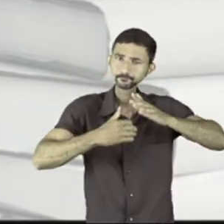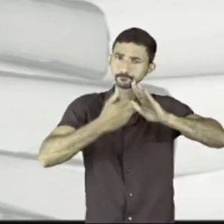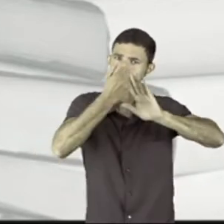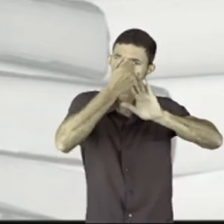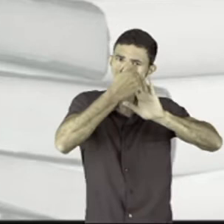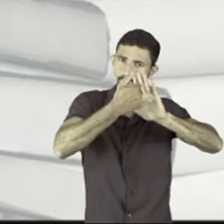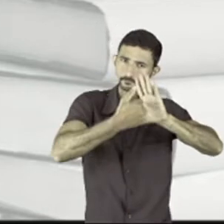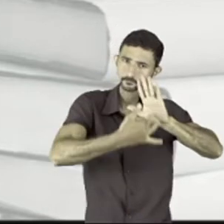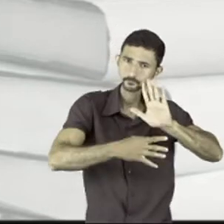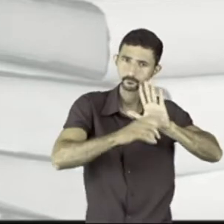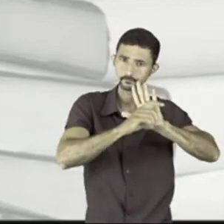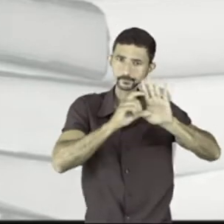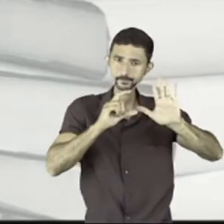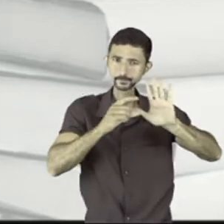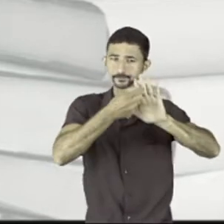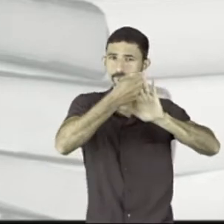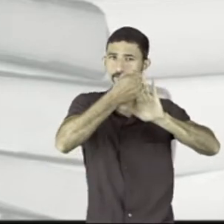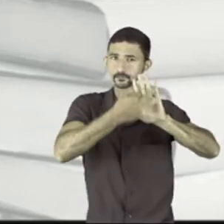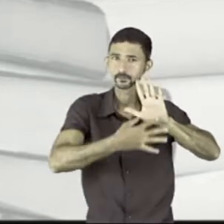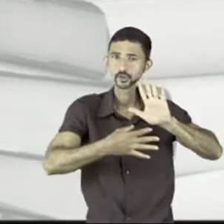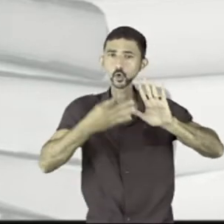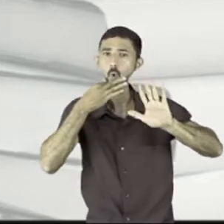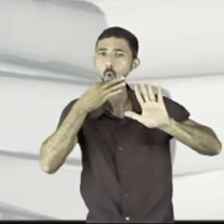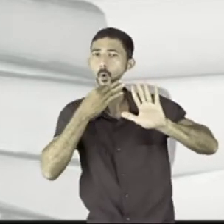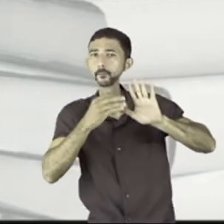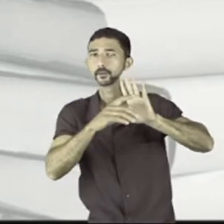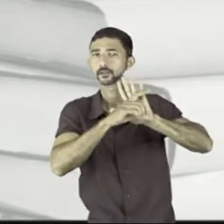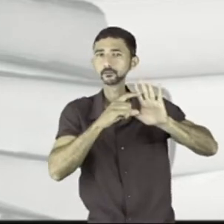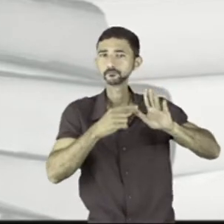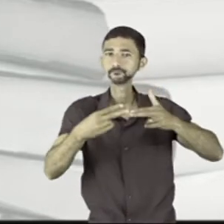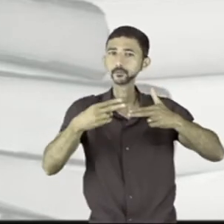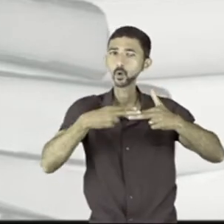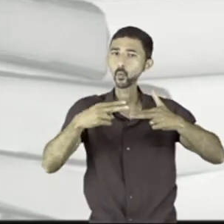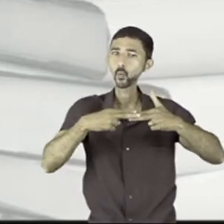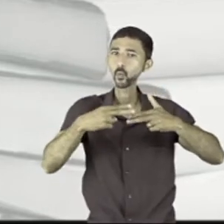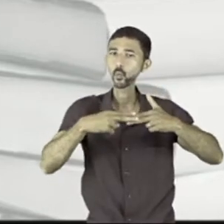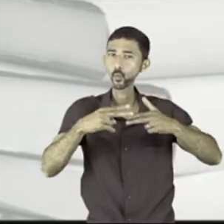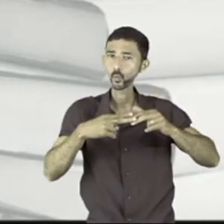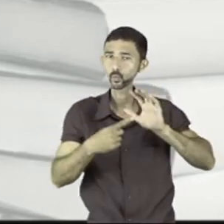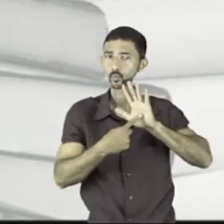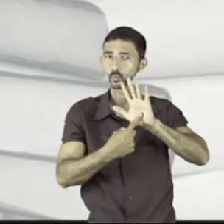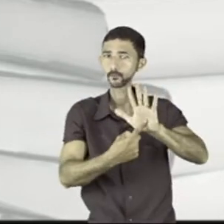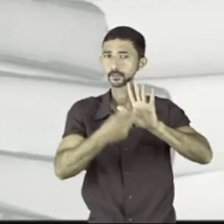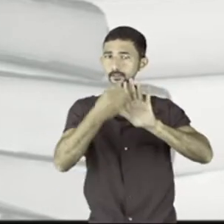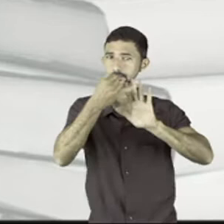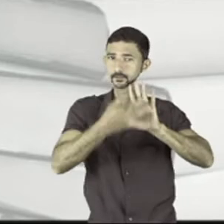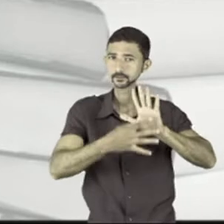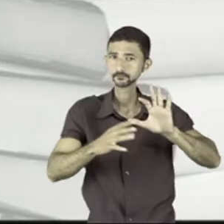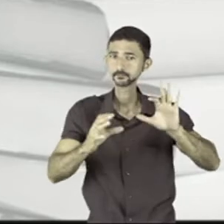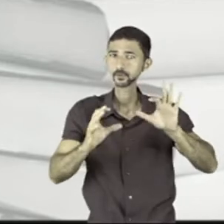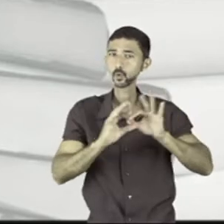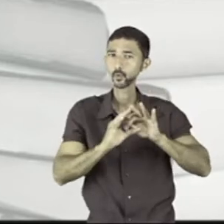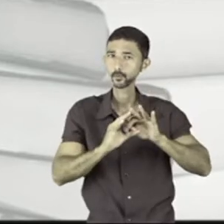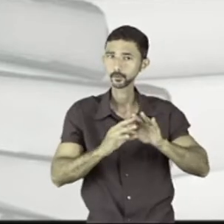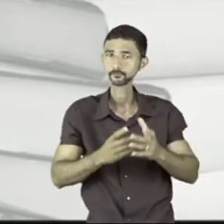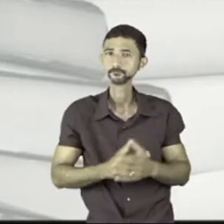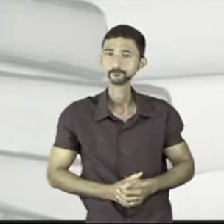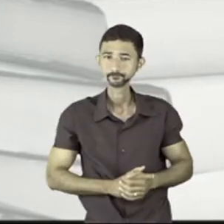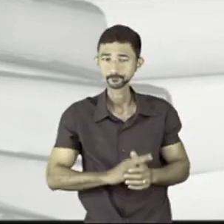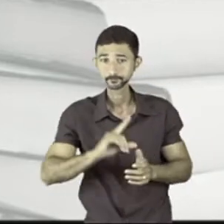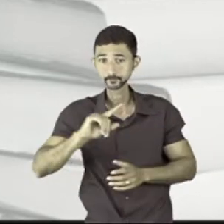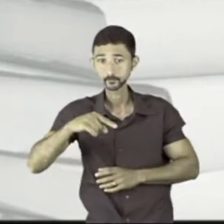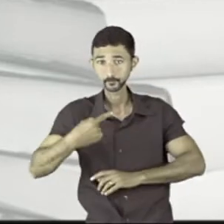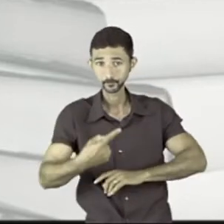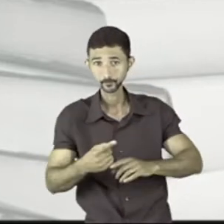desenvolvimento, onde eu apresento um argumento, uso além disso para apresentar outro argumento, e no